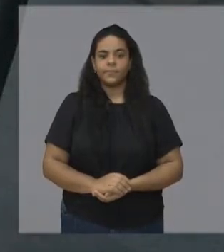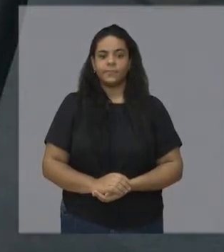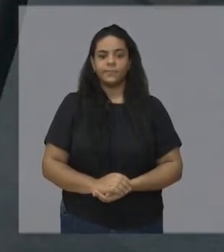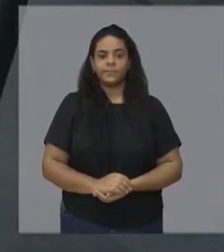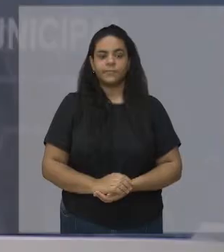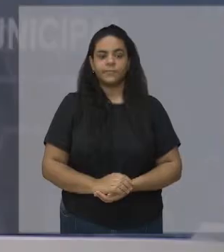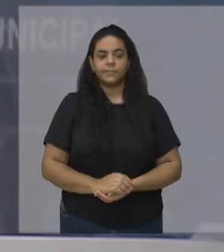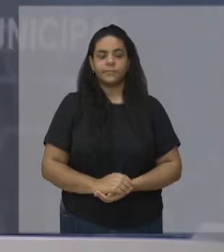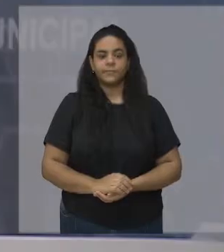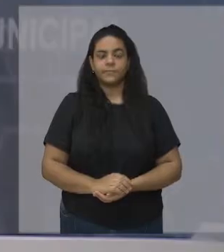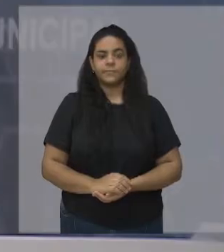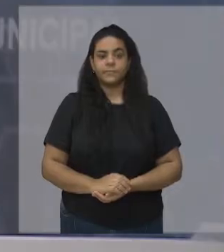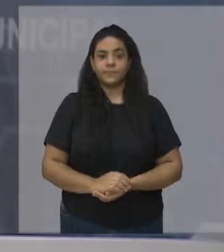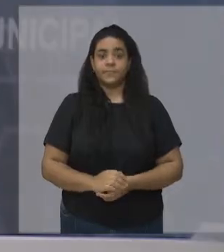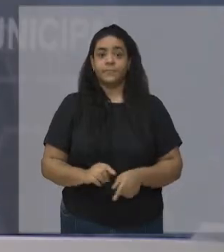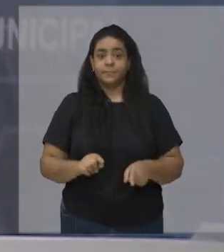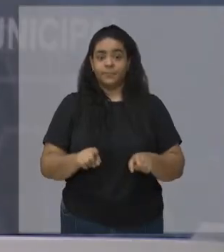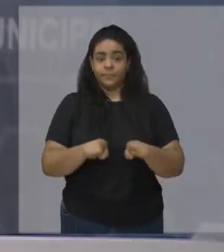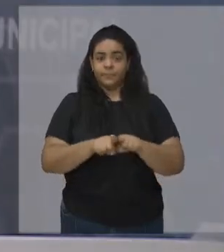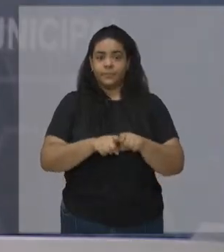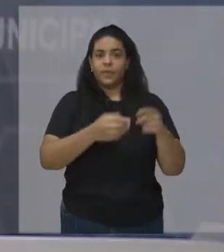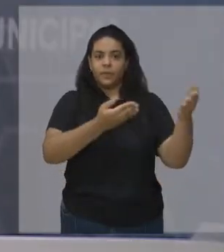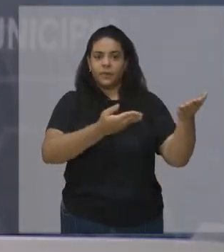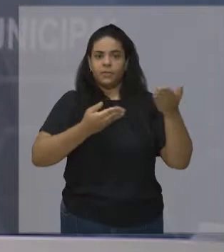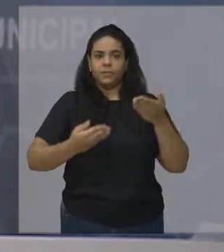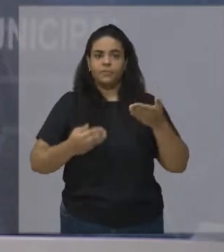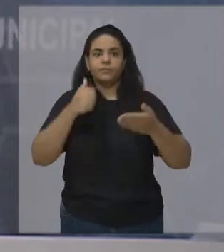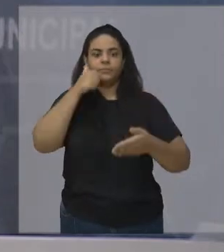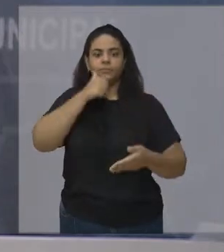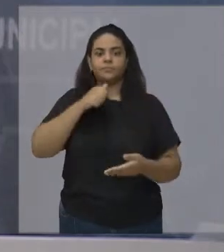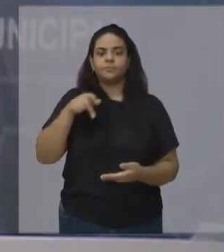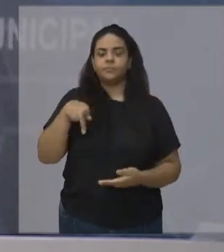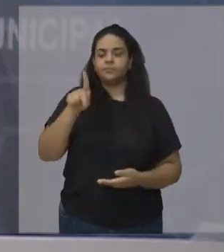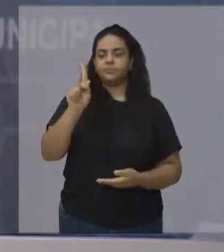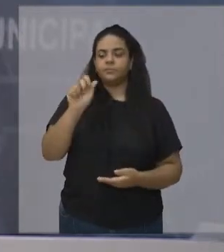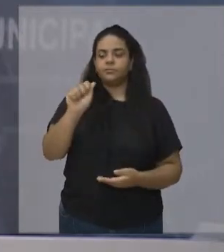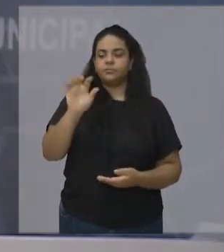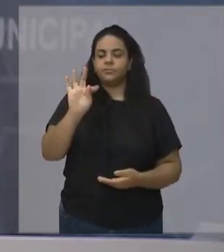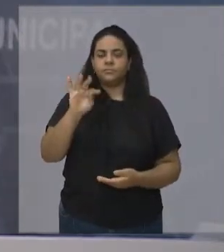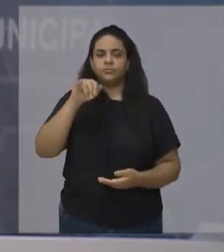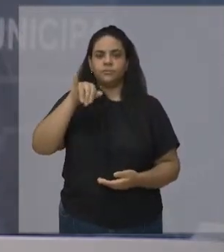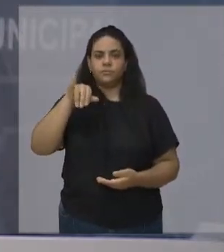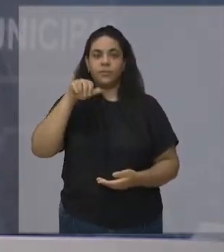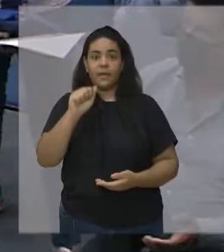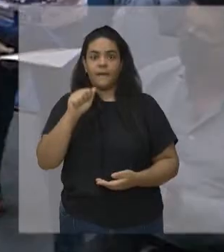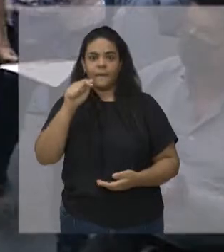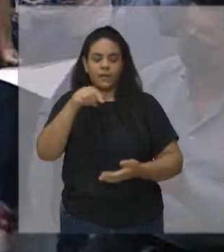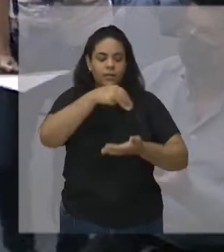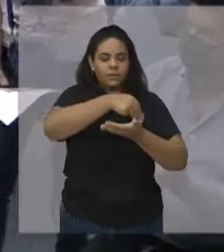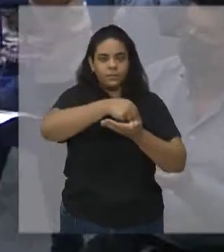Pedimos também a presença da senhora Kátia Machado, secretária municipal de esportes.